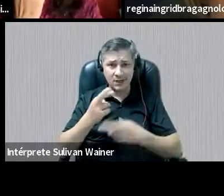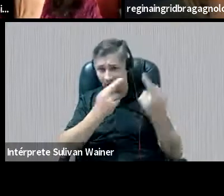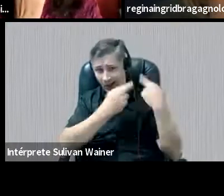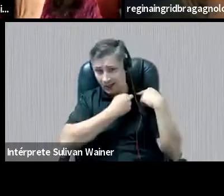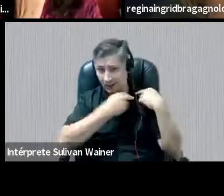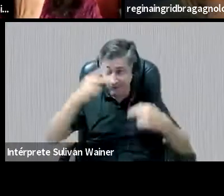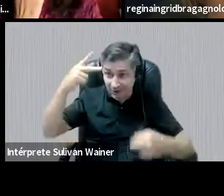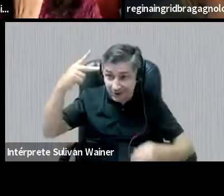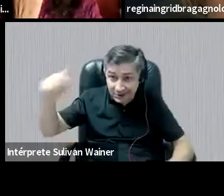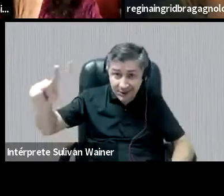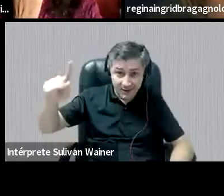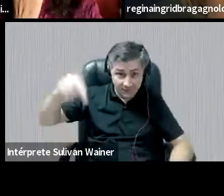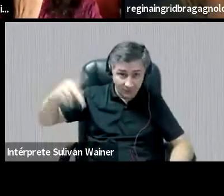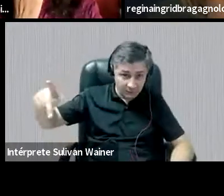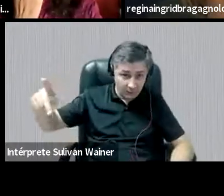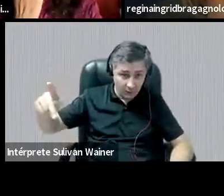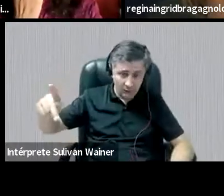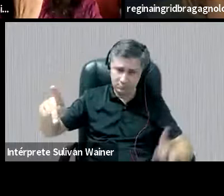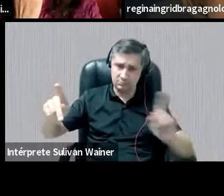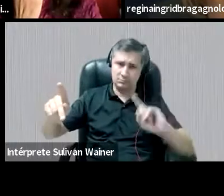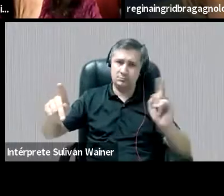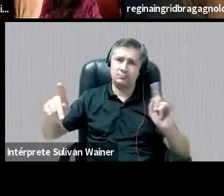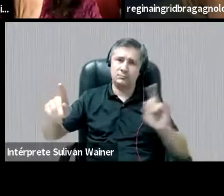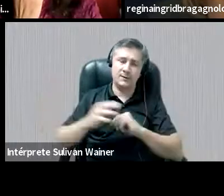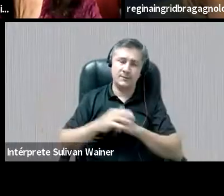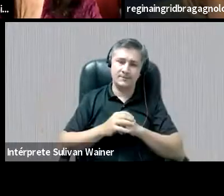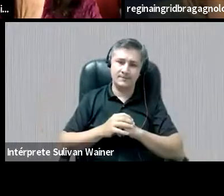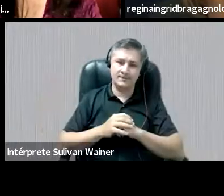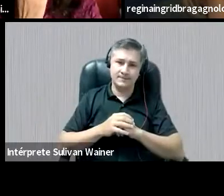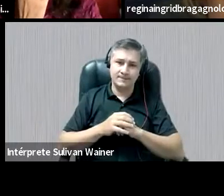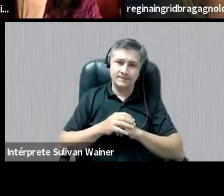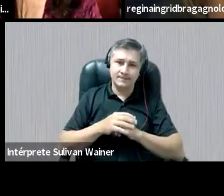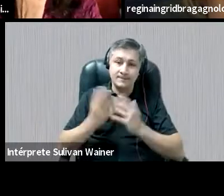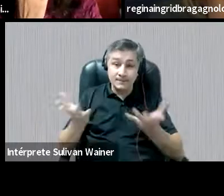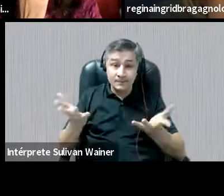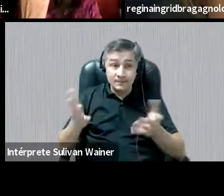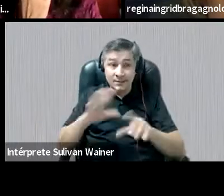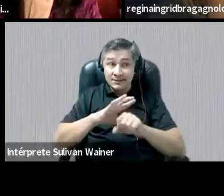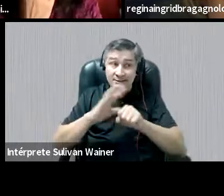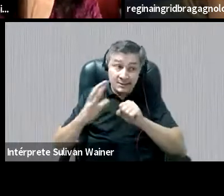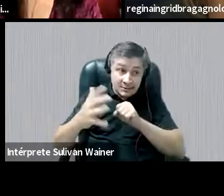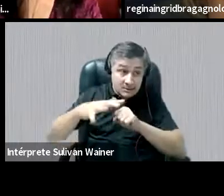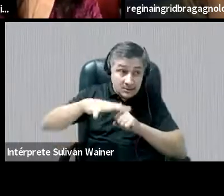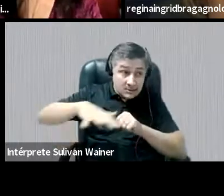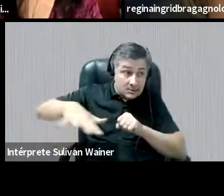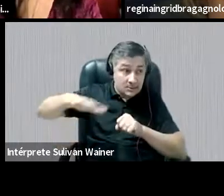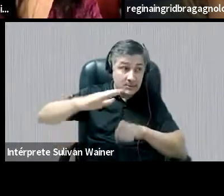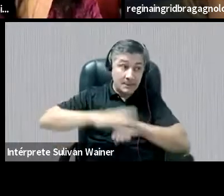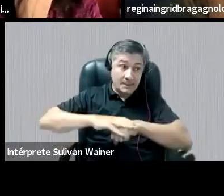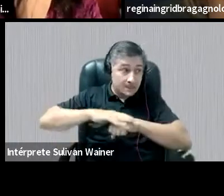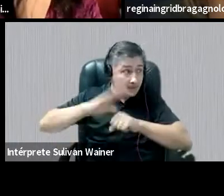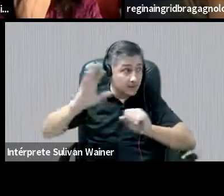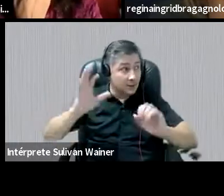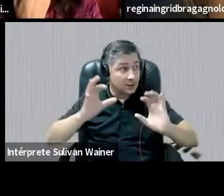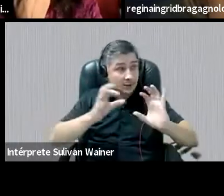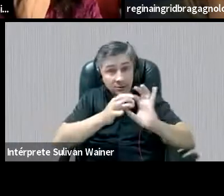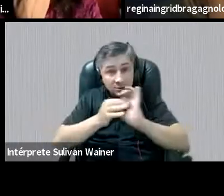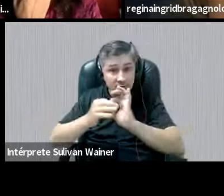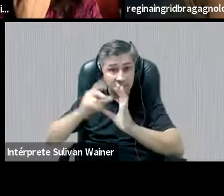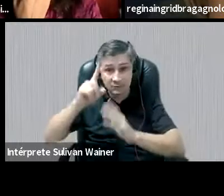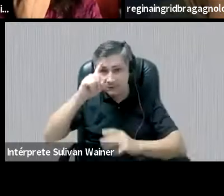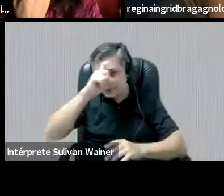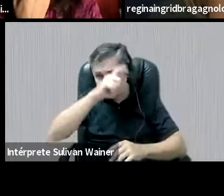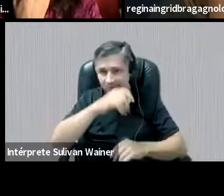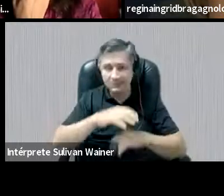os professores, nesse, nesse caso, né? Eu acho que o cenário é muito, muito mais complexo, né? Indo